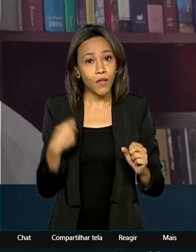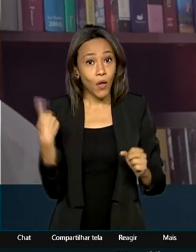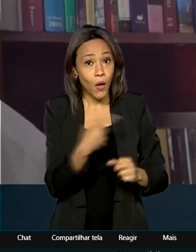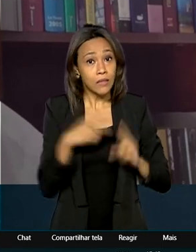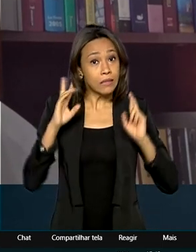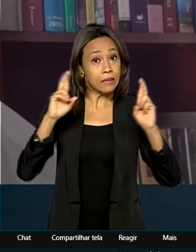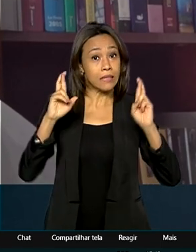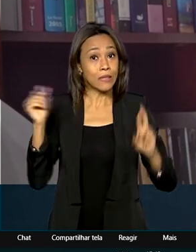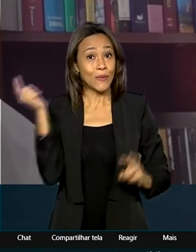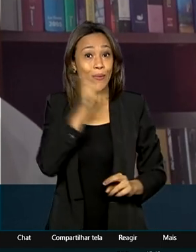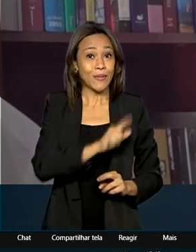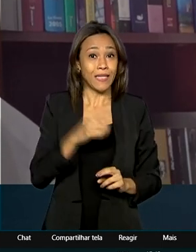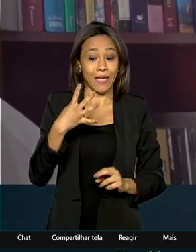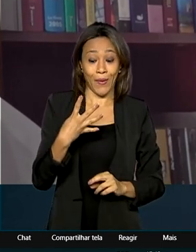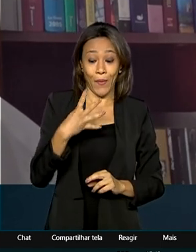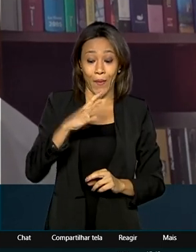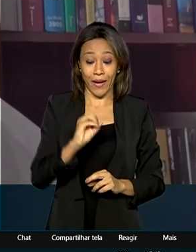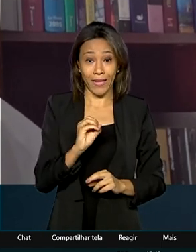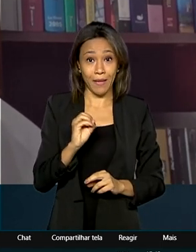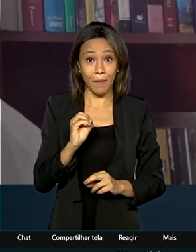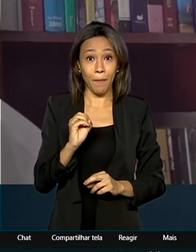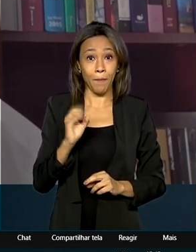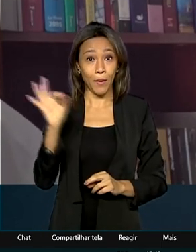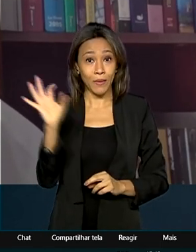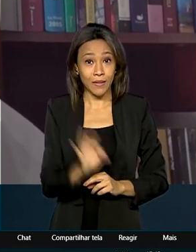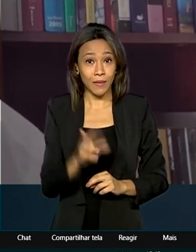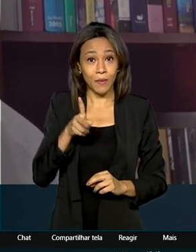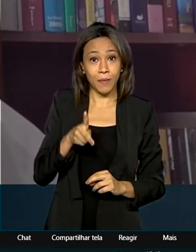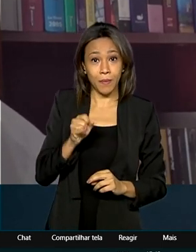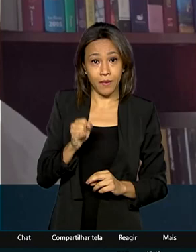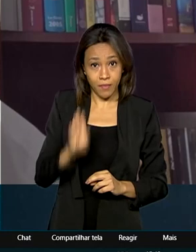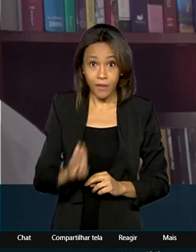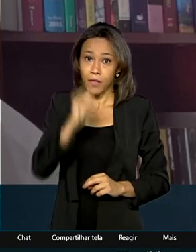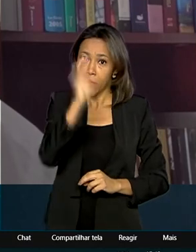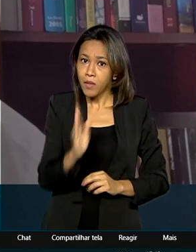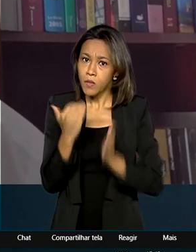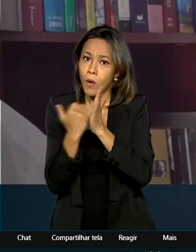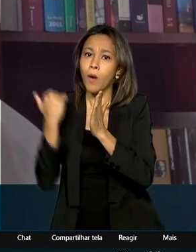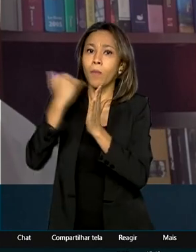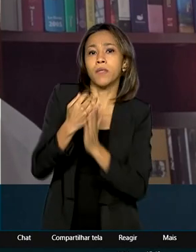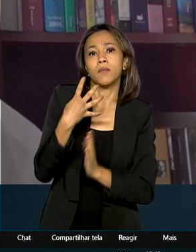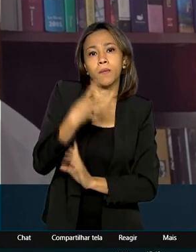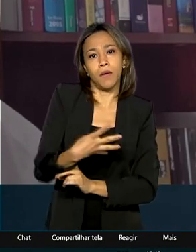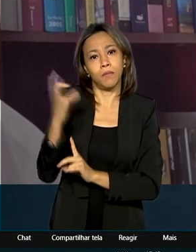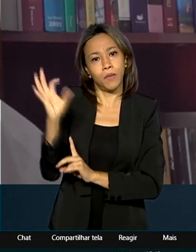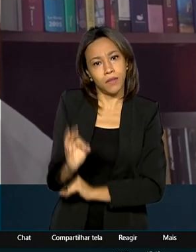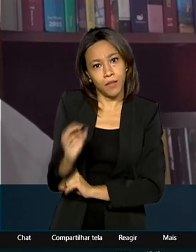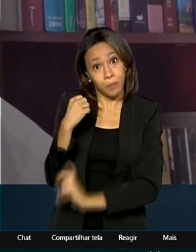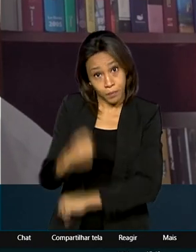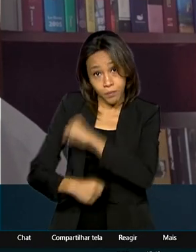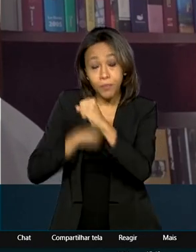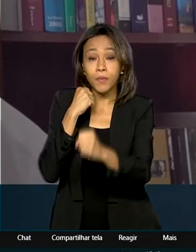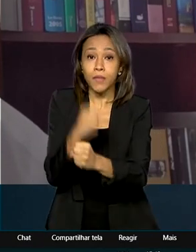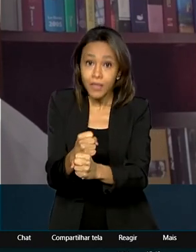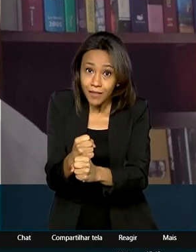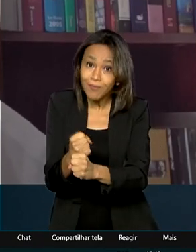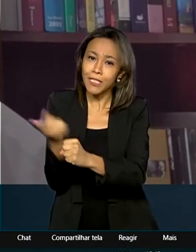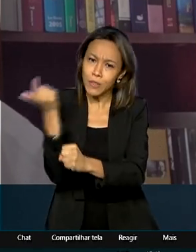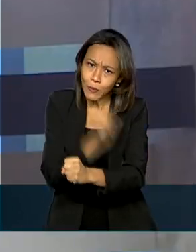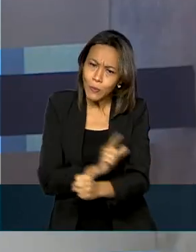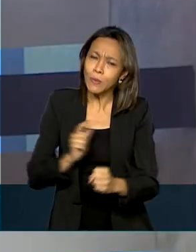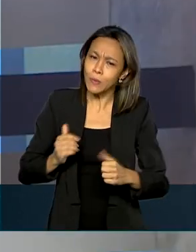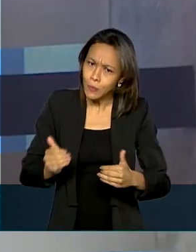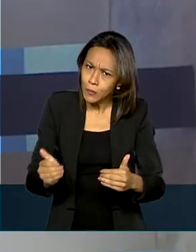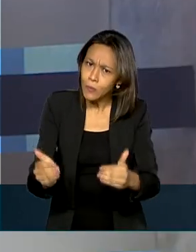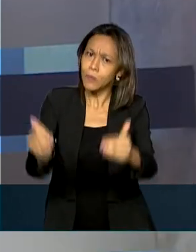40% do PIB, que fará com que o Brasil cresça 4% ao ano de crescimento sustentável.